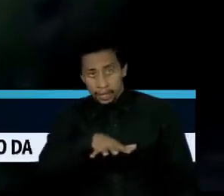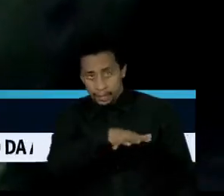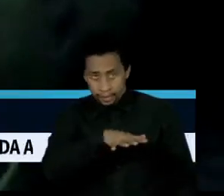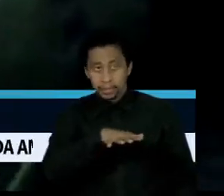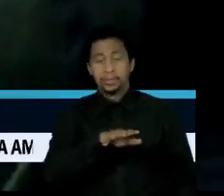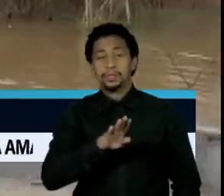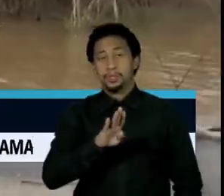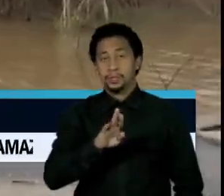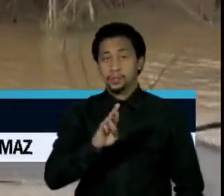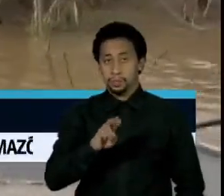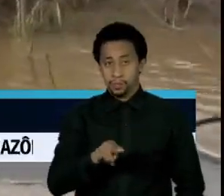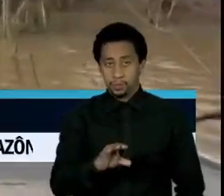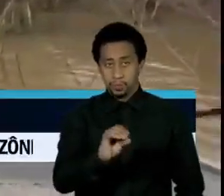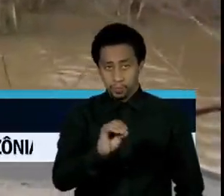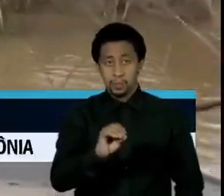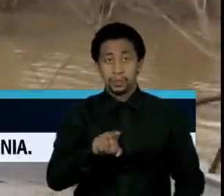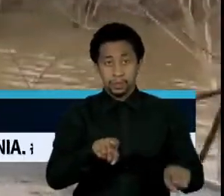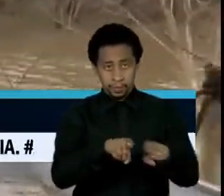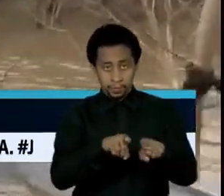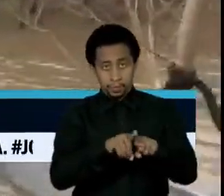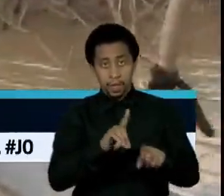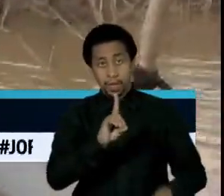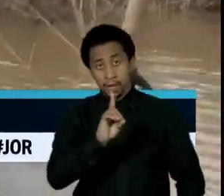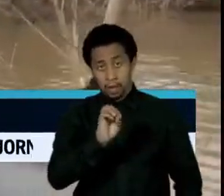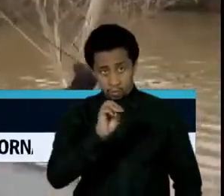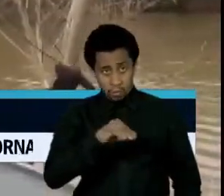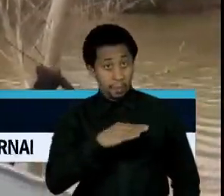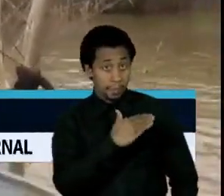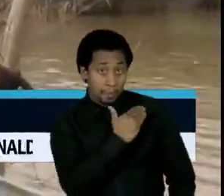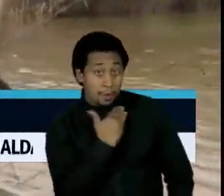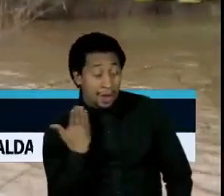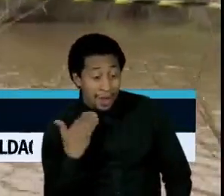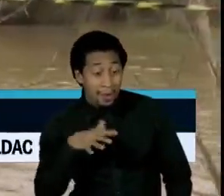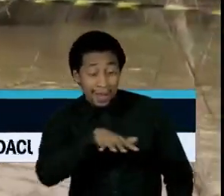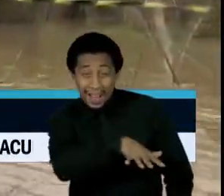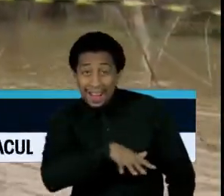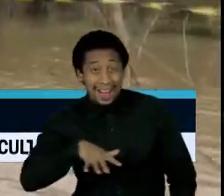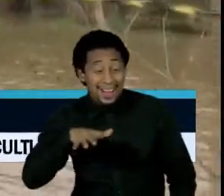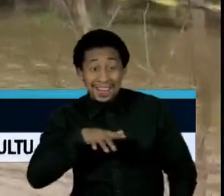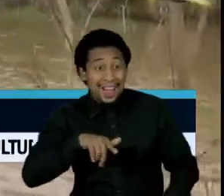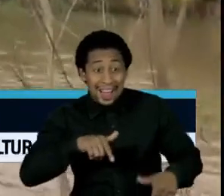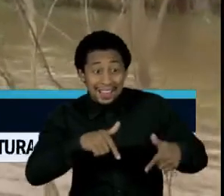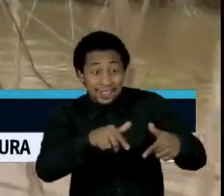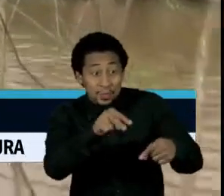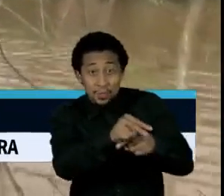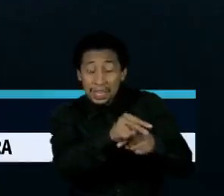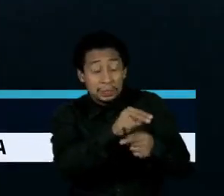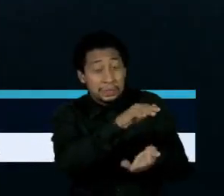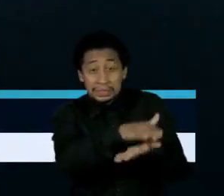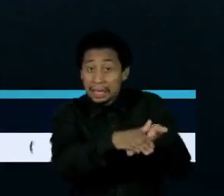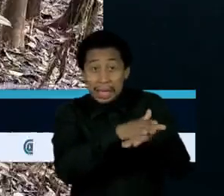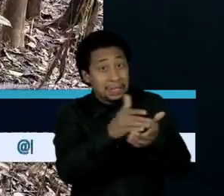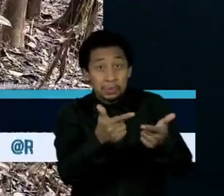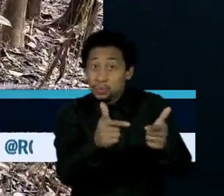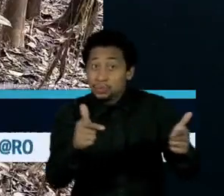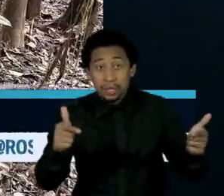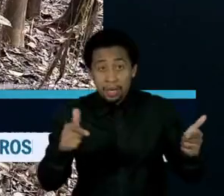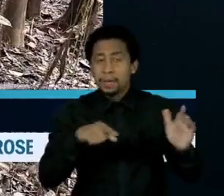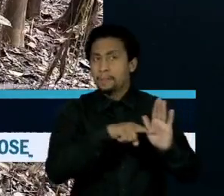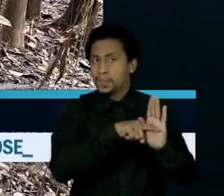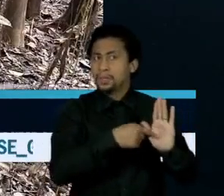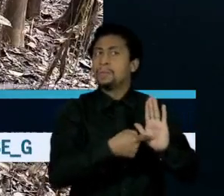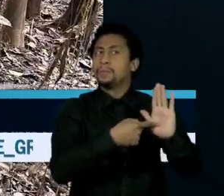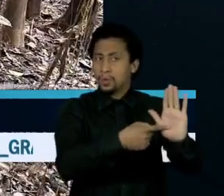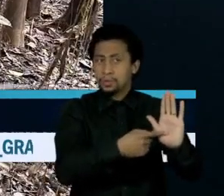é conhecida pela violência extrema. De acordo com a Secretaria de Segurança Pública do Amazonas, os homicídios aumentaram mais de